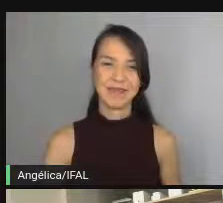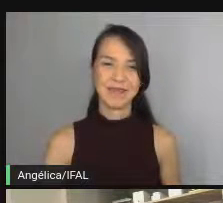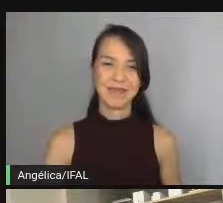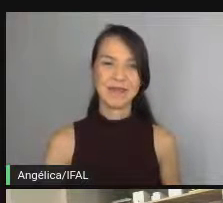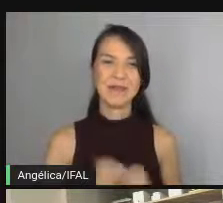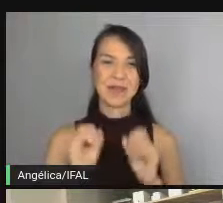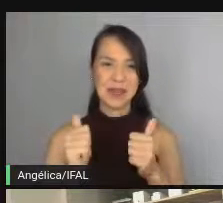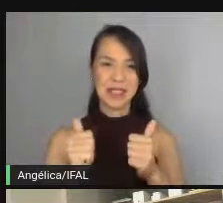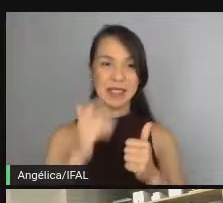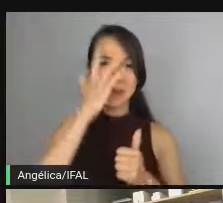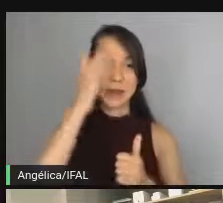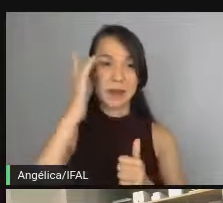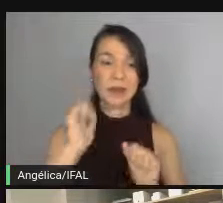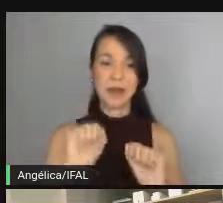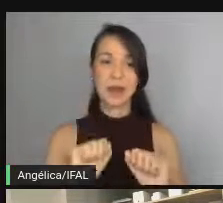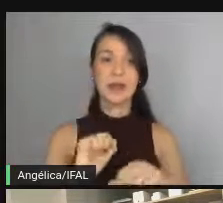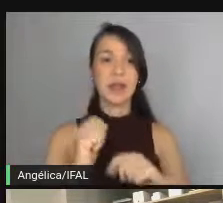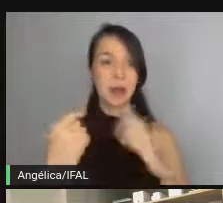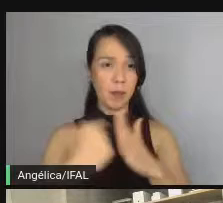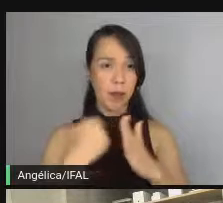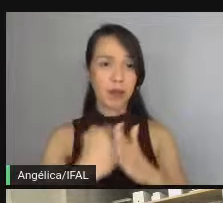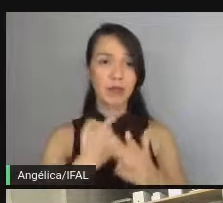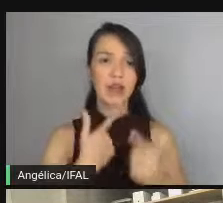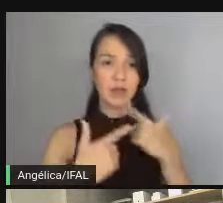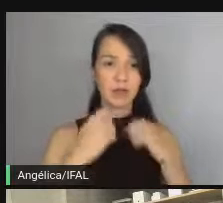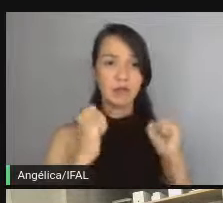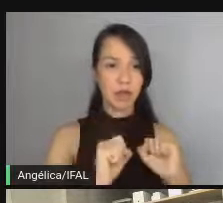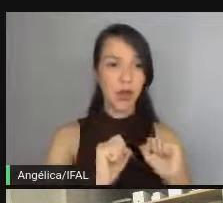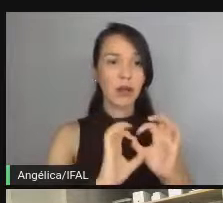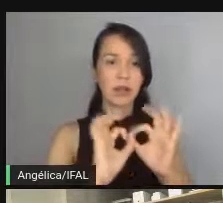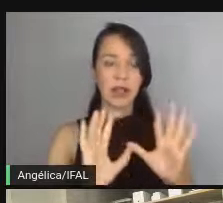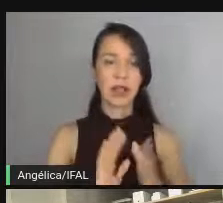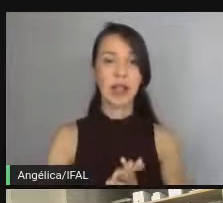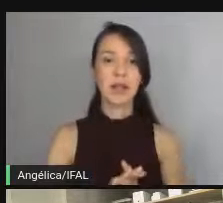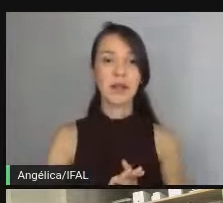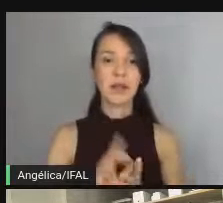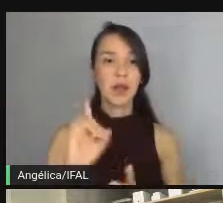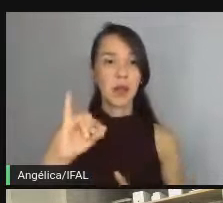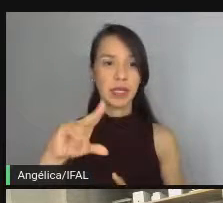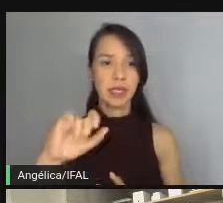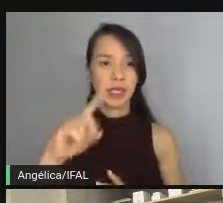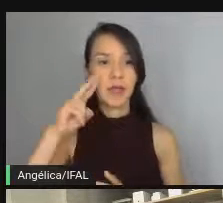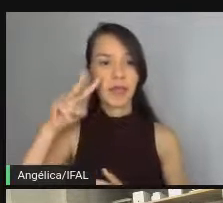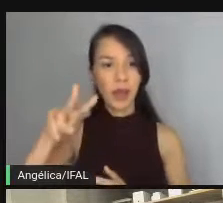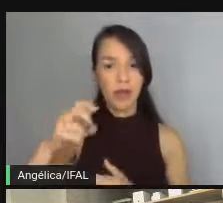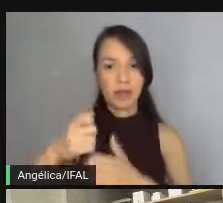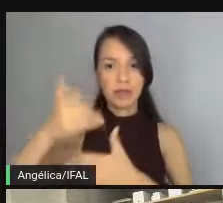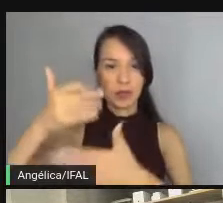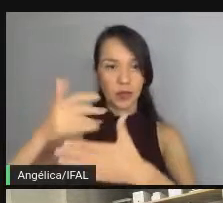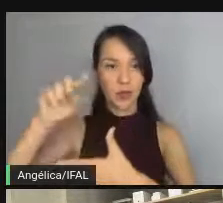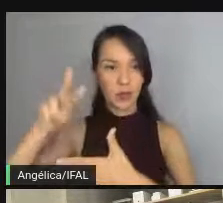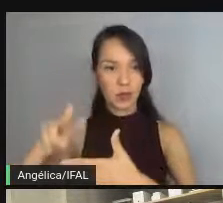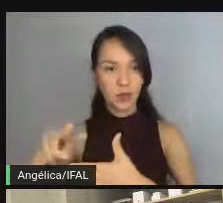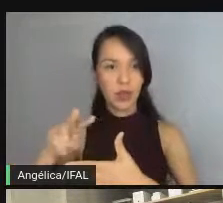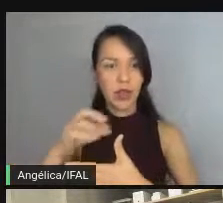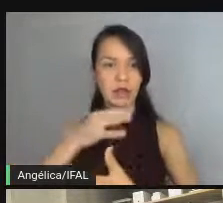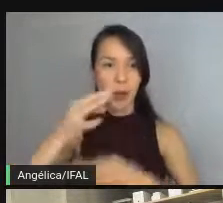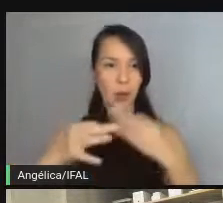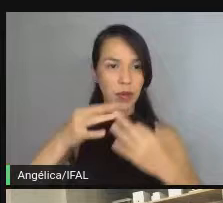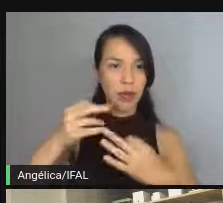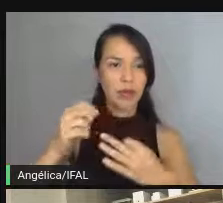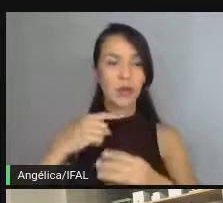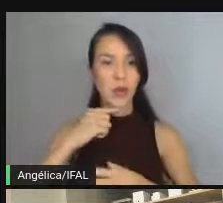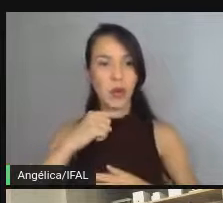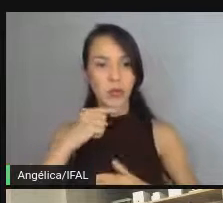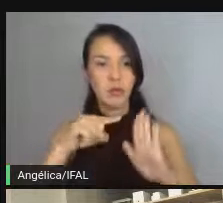Beleza, galera. Podem interromper a qualquer momento, tá? O Fireman vai ficar de olho nos comentários. E qualquer dúvida que